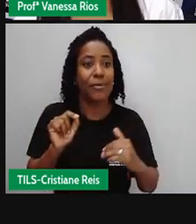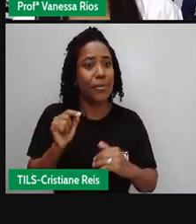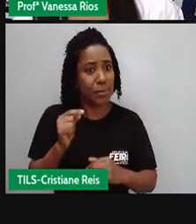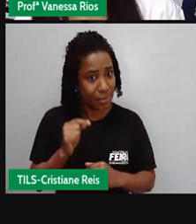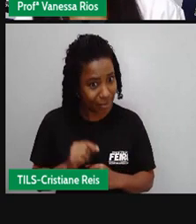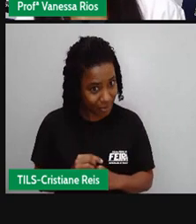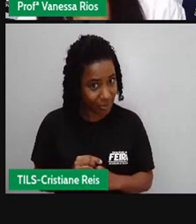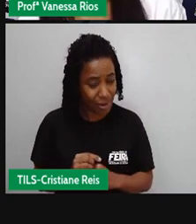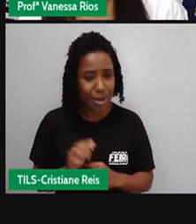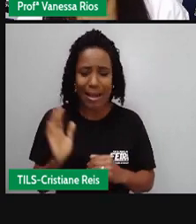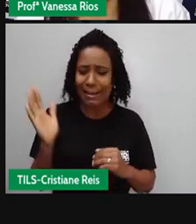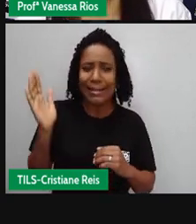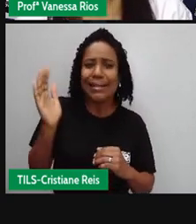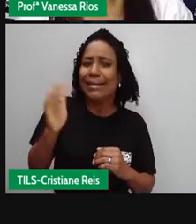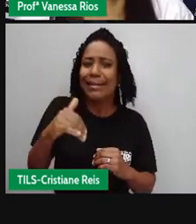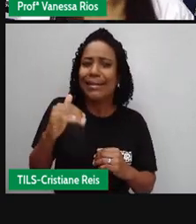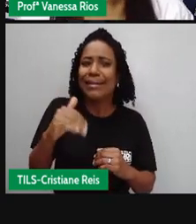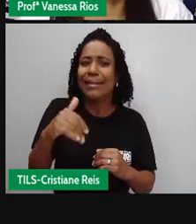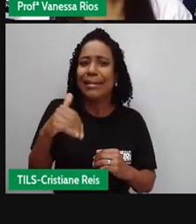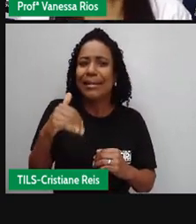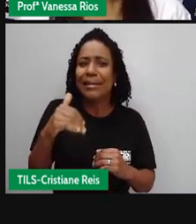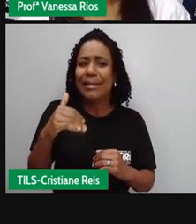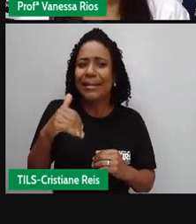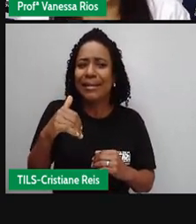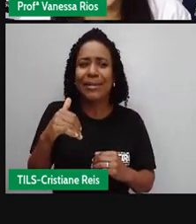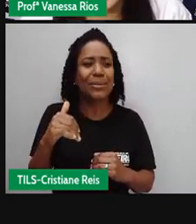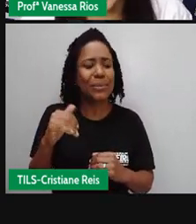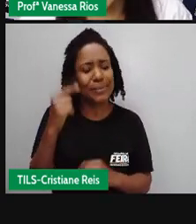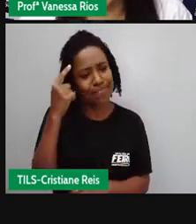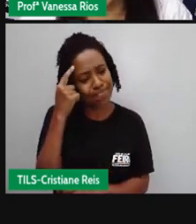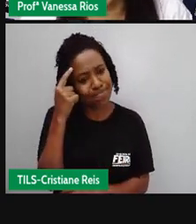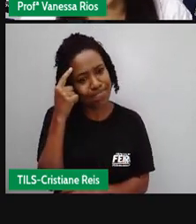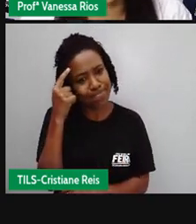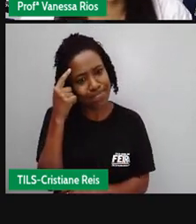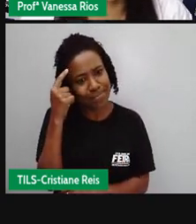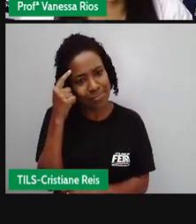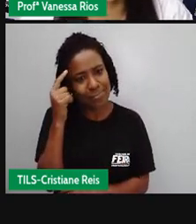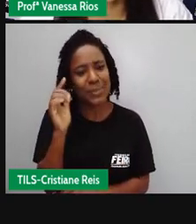dentro dessa caixa? O que essa caixa está representando?